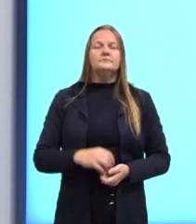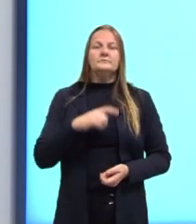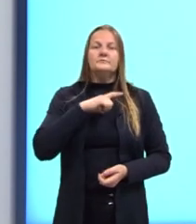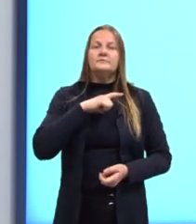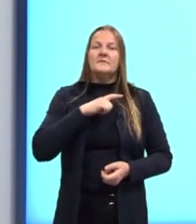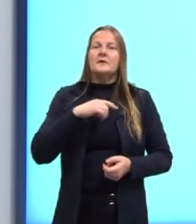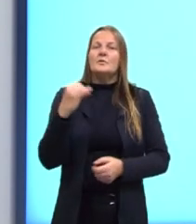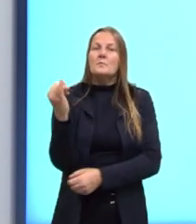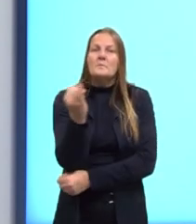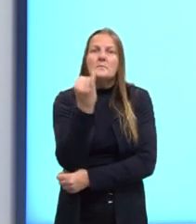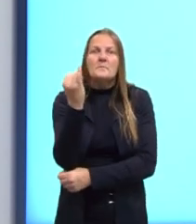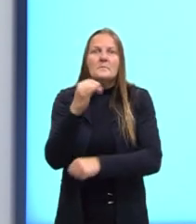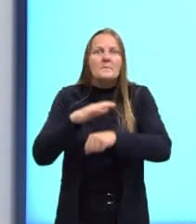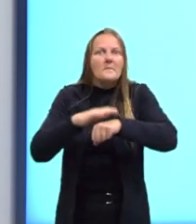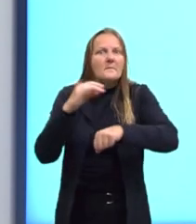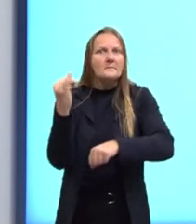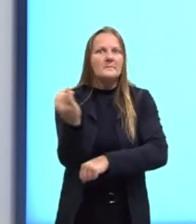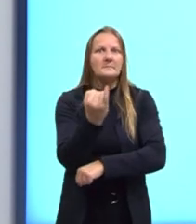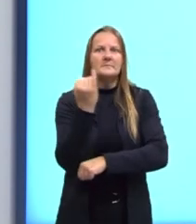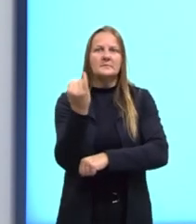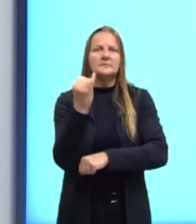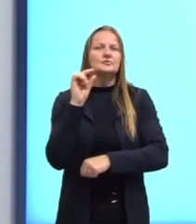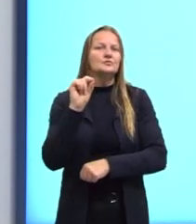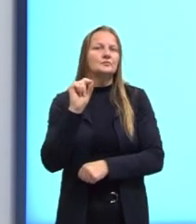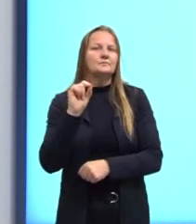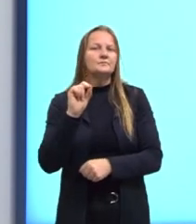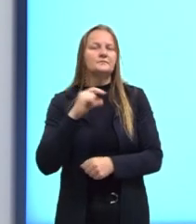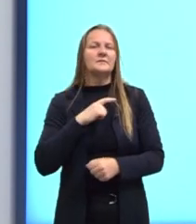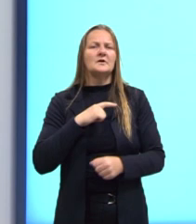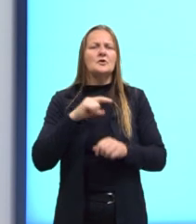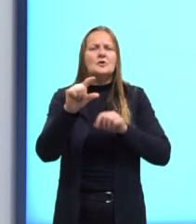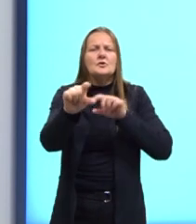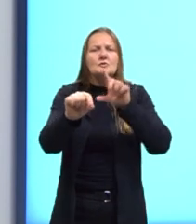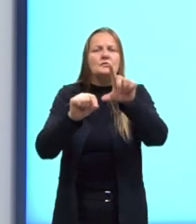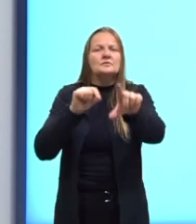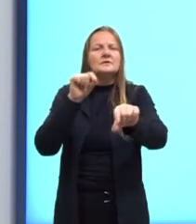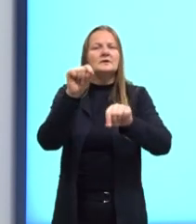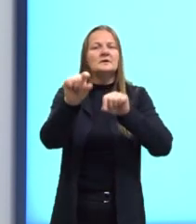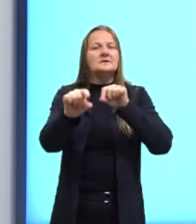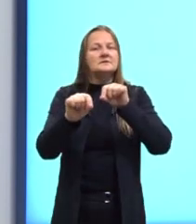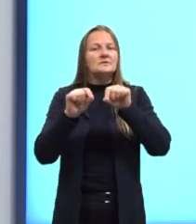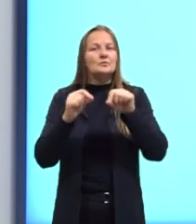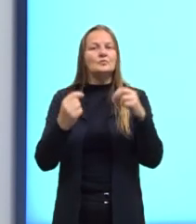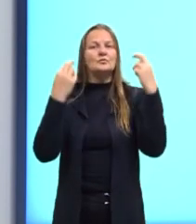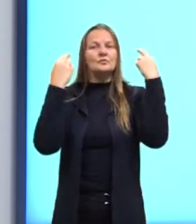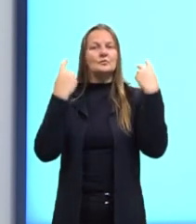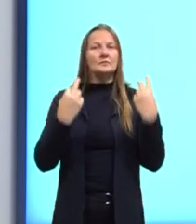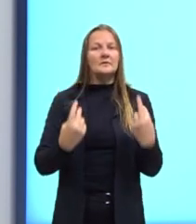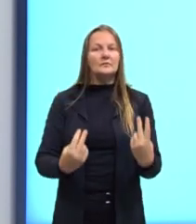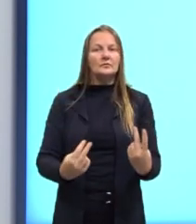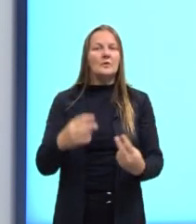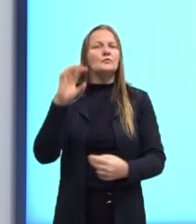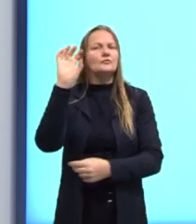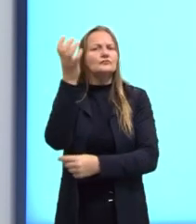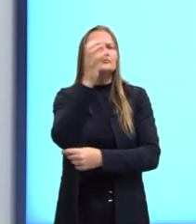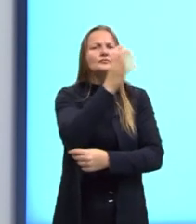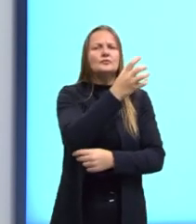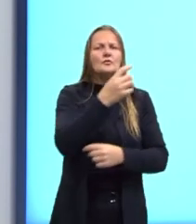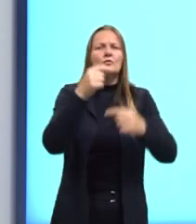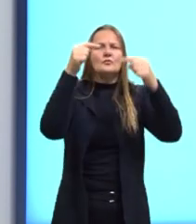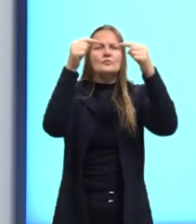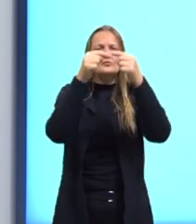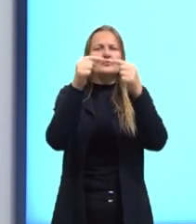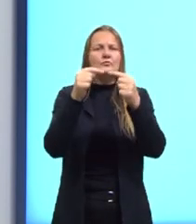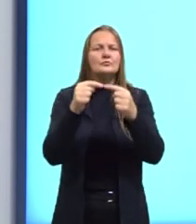principalmente por seleção natural, fenômenos de recombinação